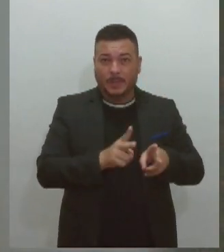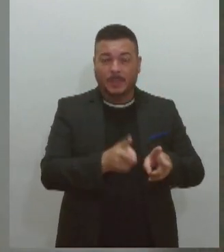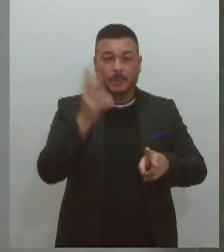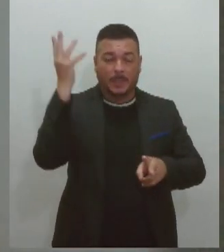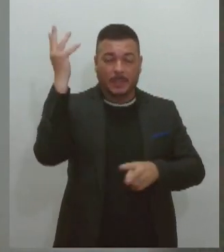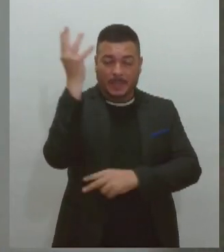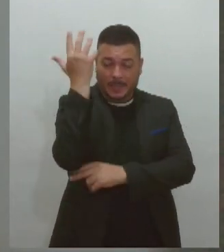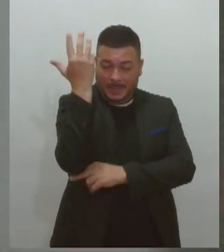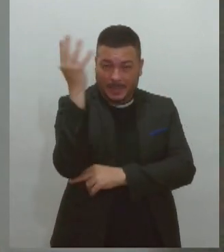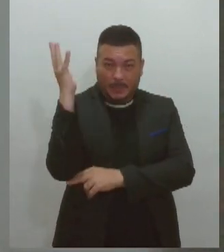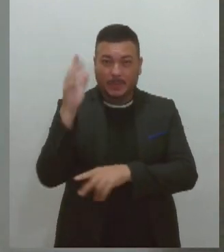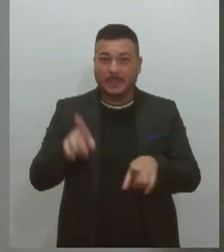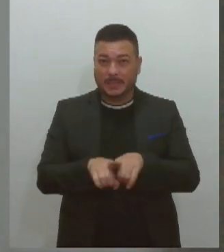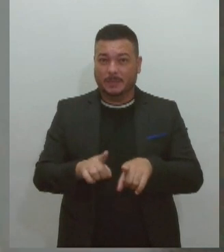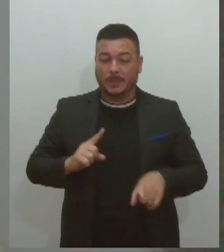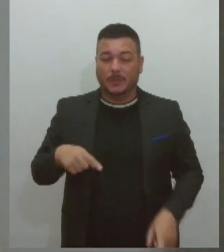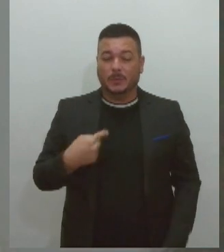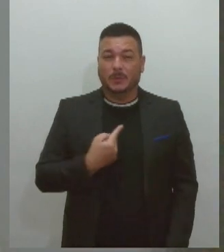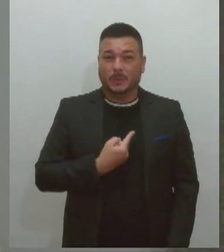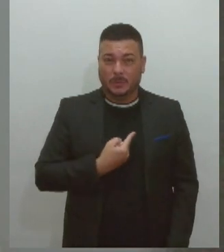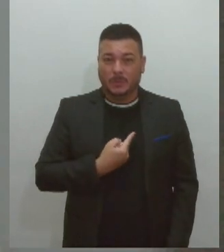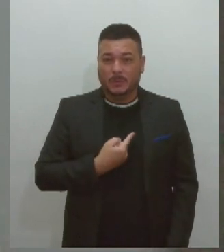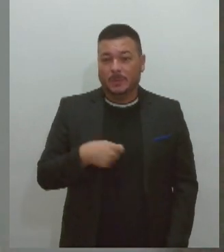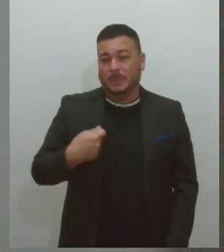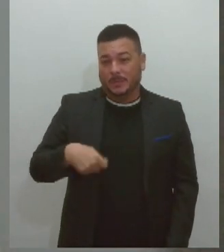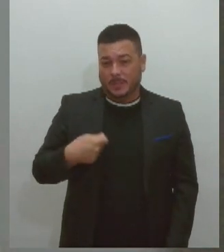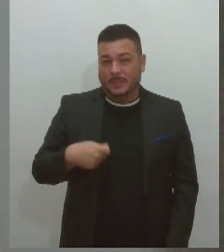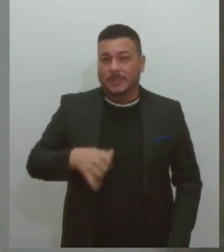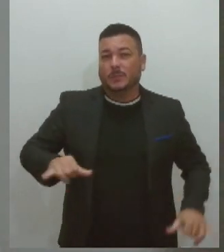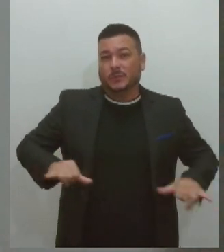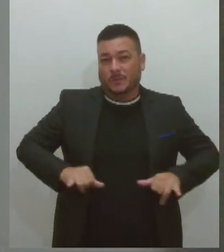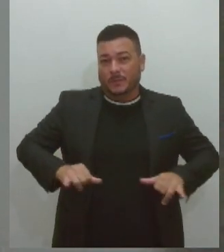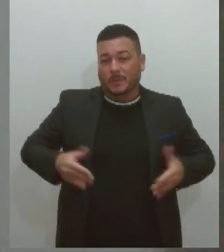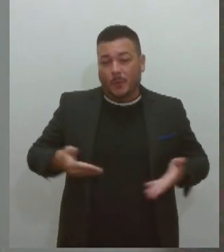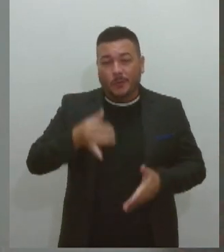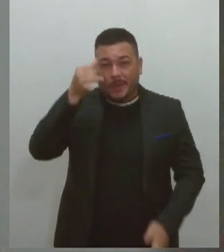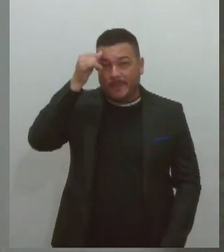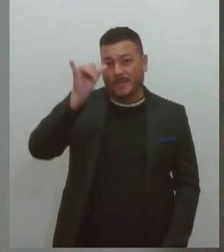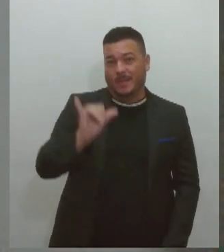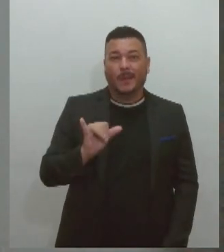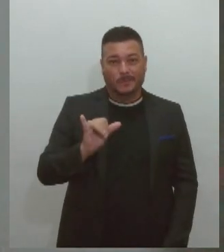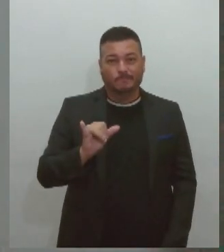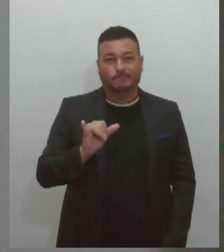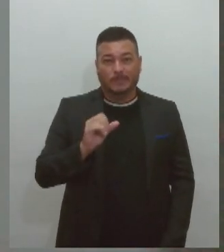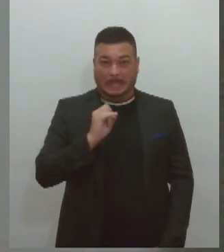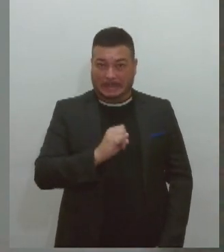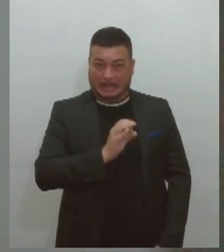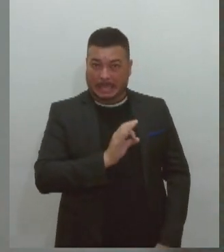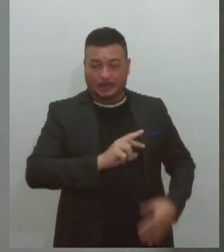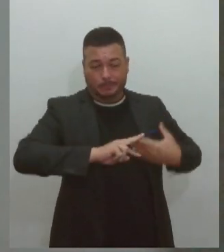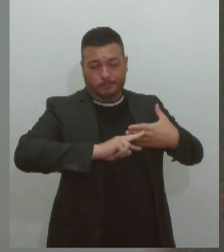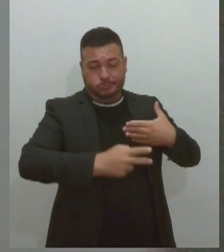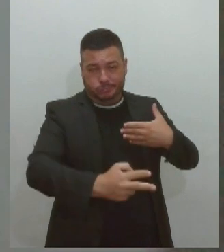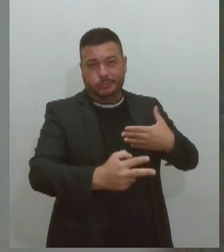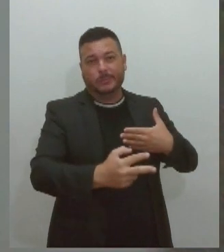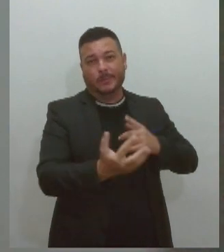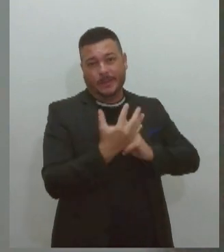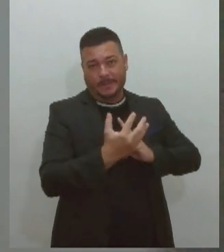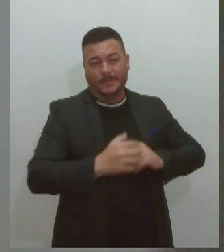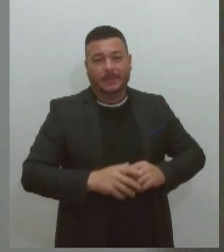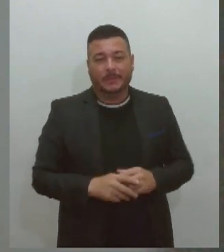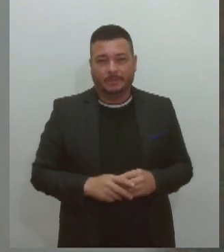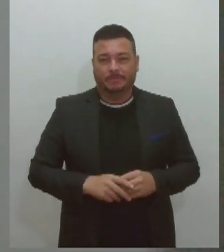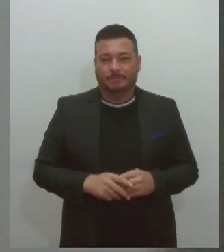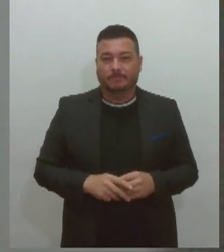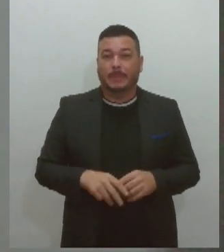também vamos estar sofrendo muito essas questões. Como nós temos visto, né? As questões climáticas vêm